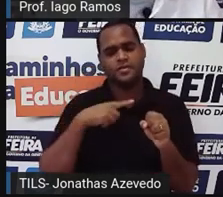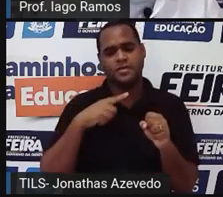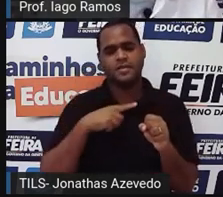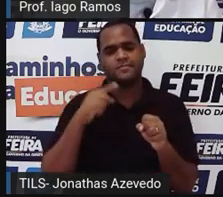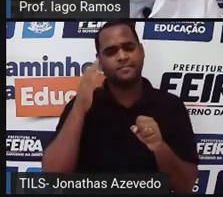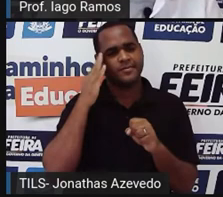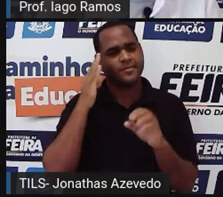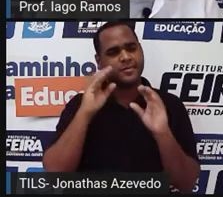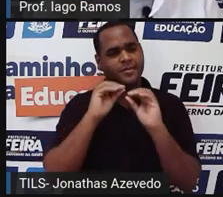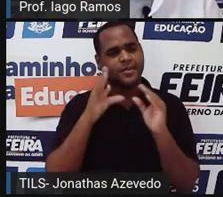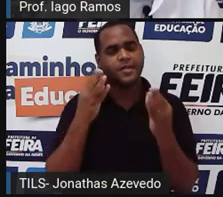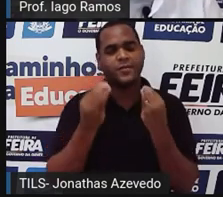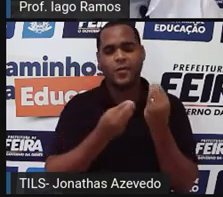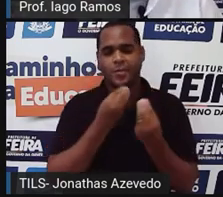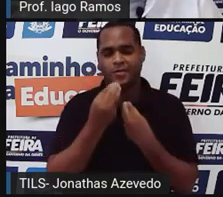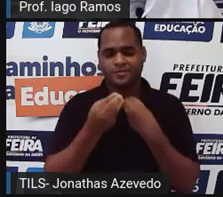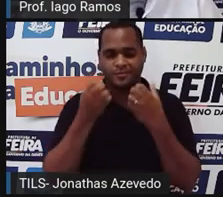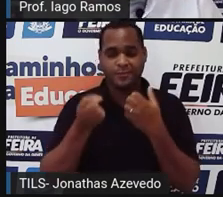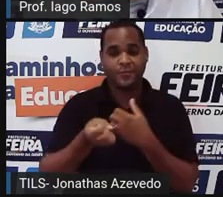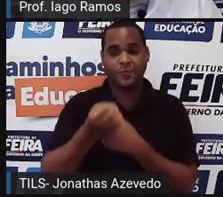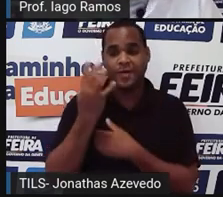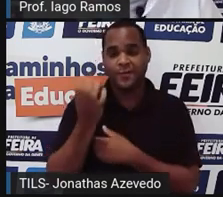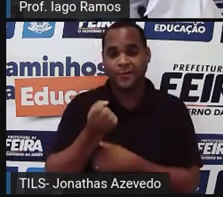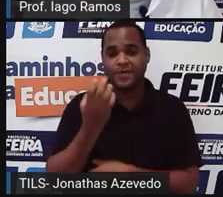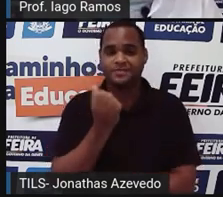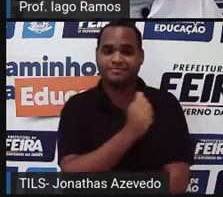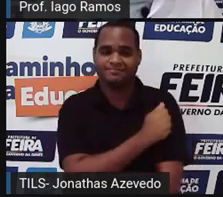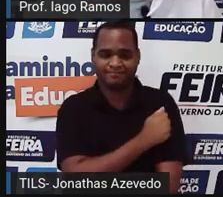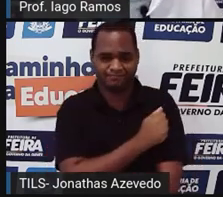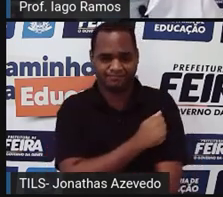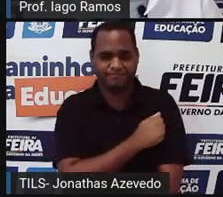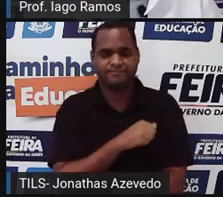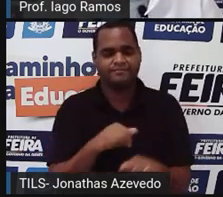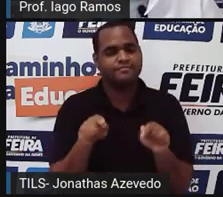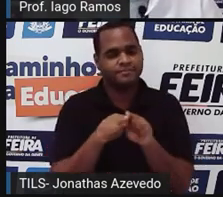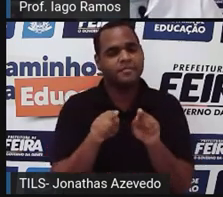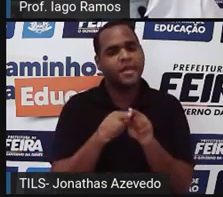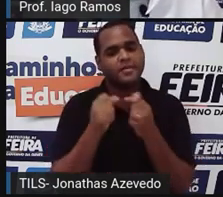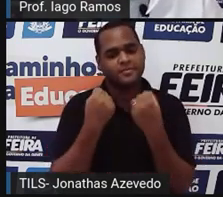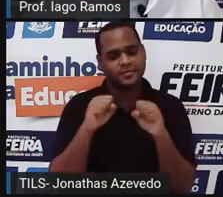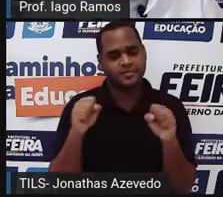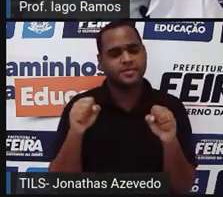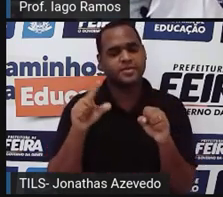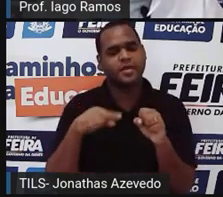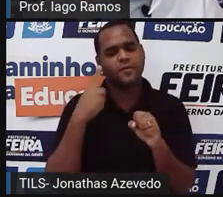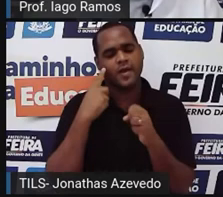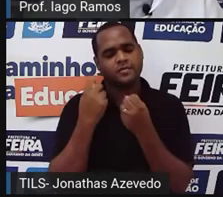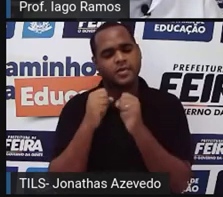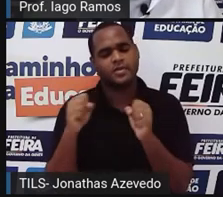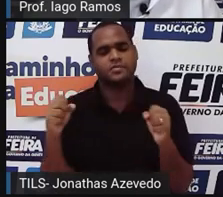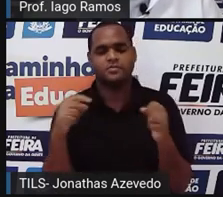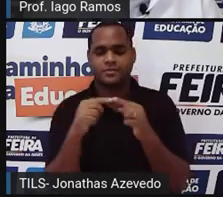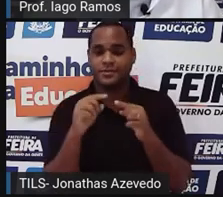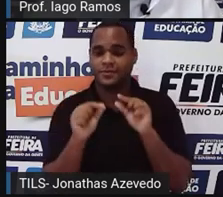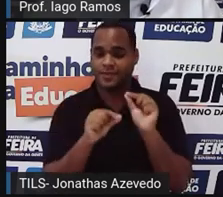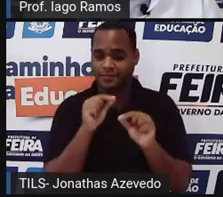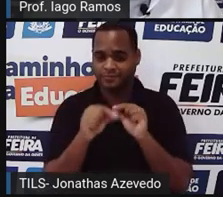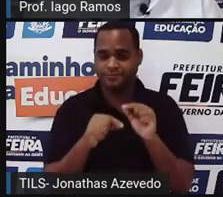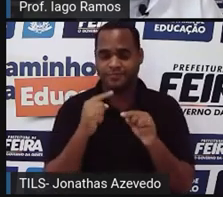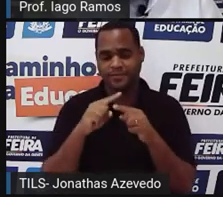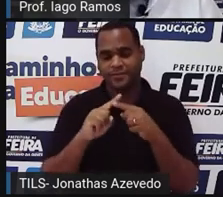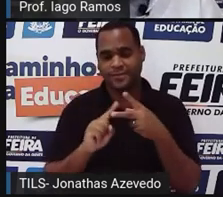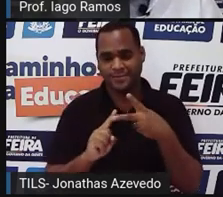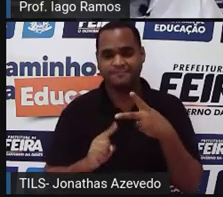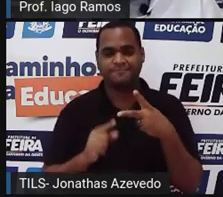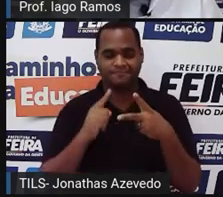muito claro também a quantidade de alunos. Também é uma grandeza. Então, as grandezas para essa situação é essas duas